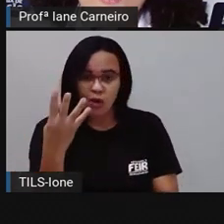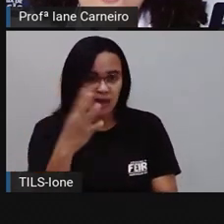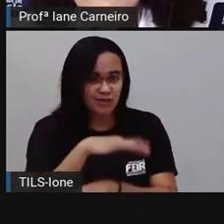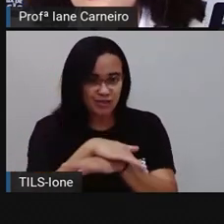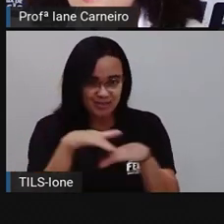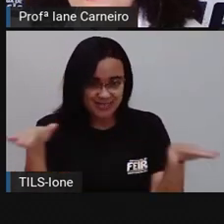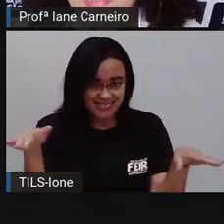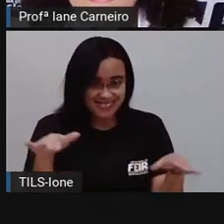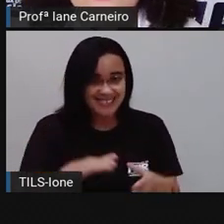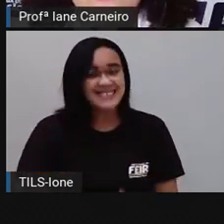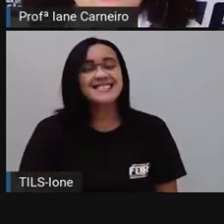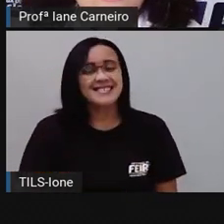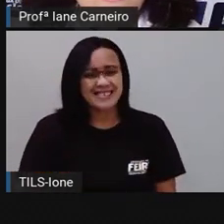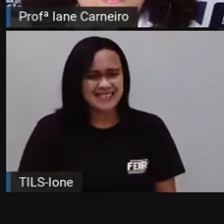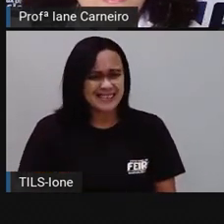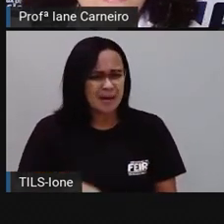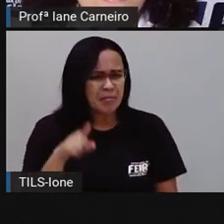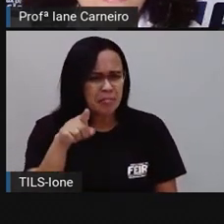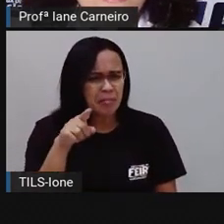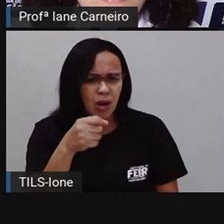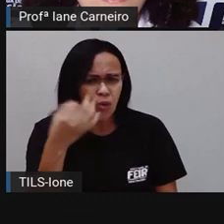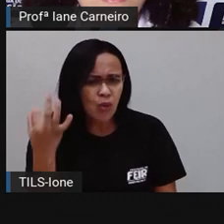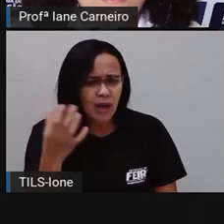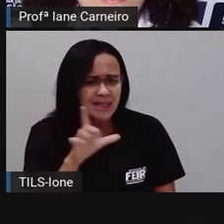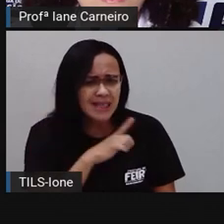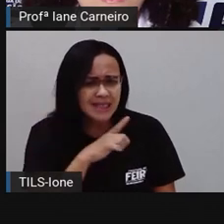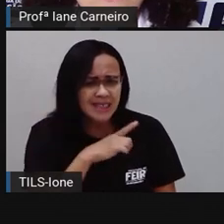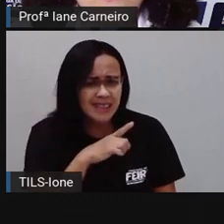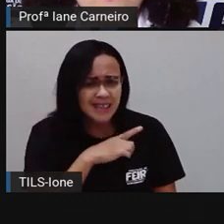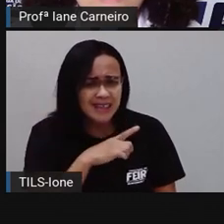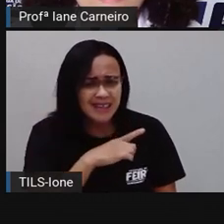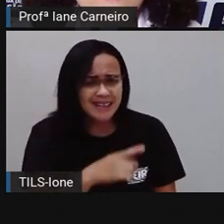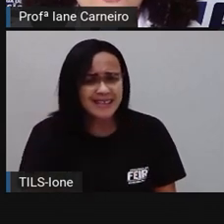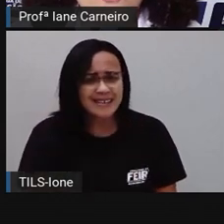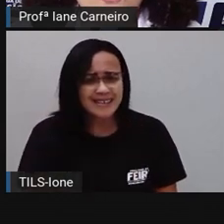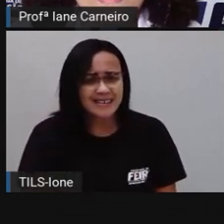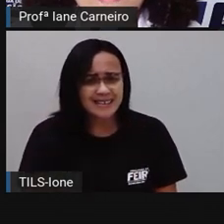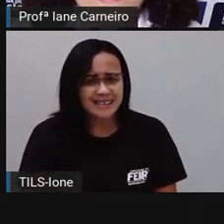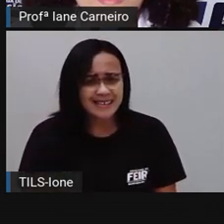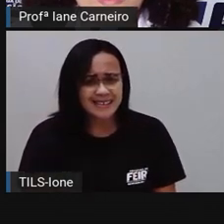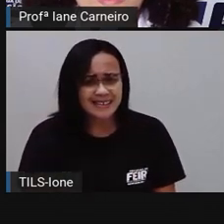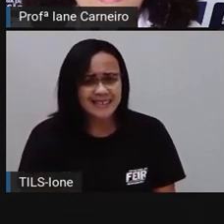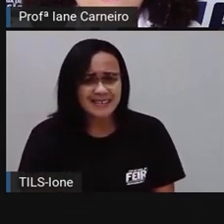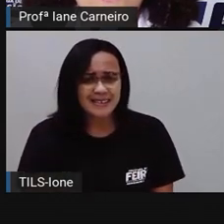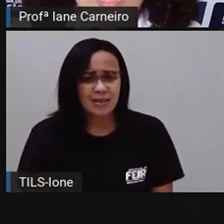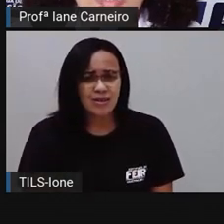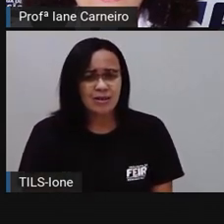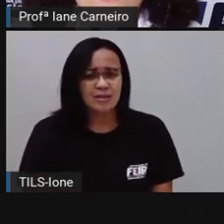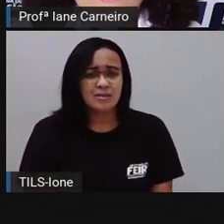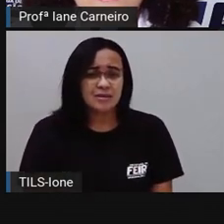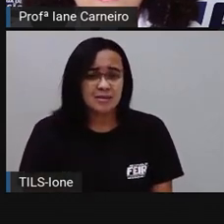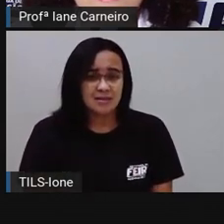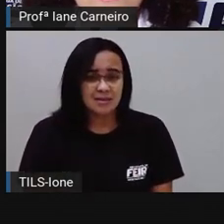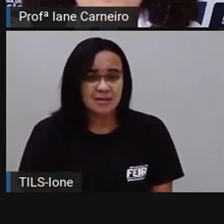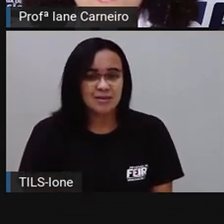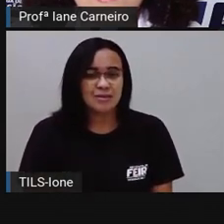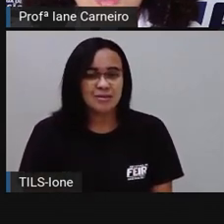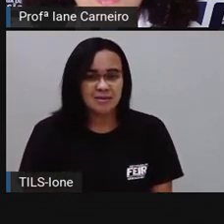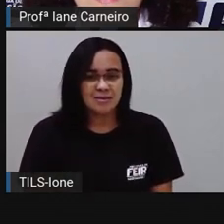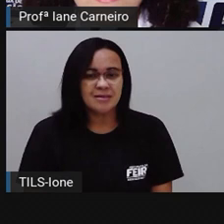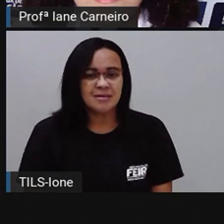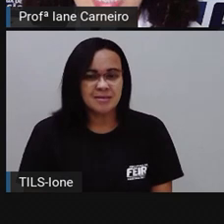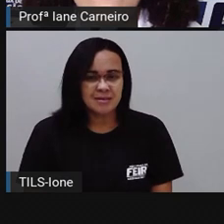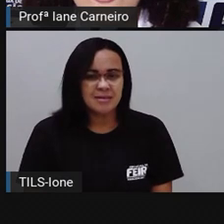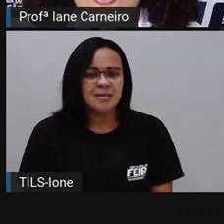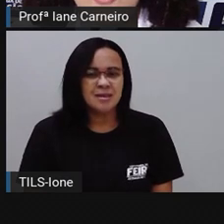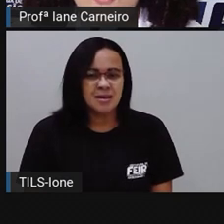quantas sobraram. Ó. Uma, duas, três, quatro, cinco, seis,